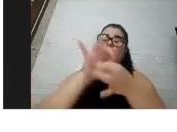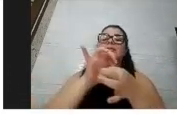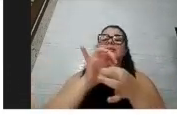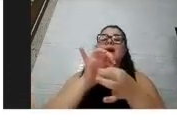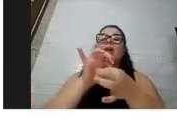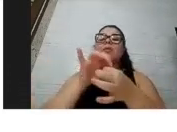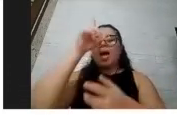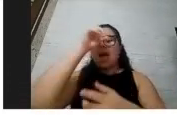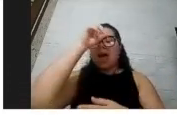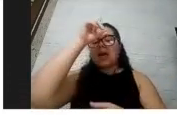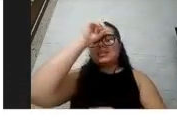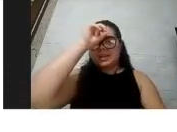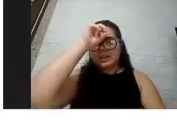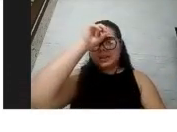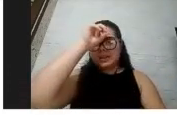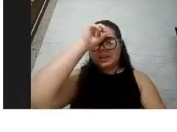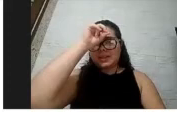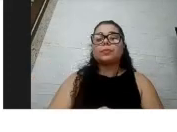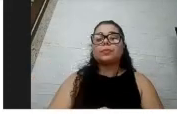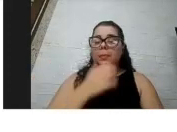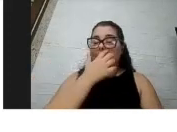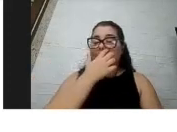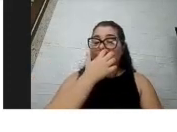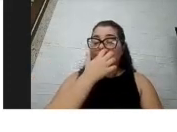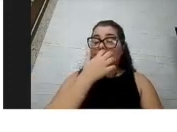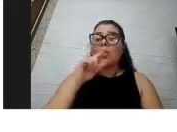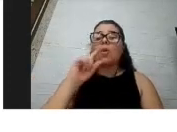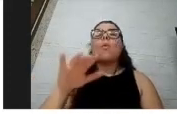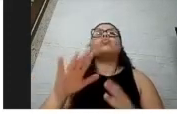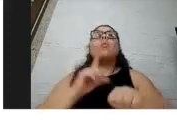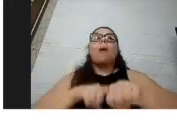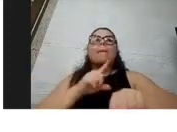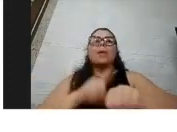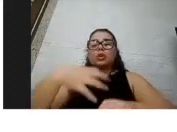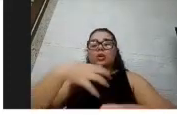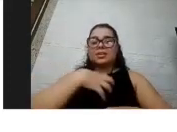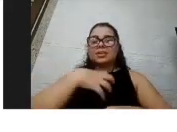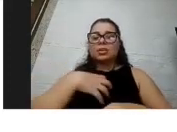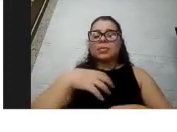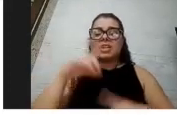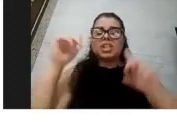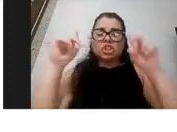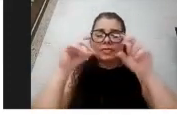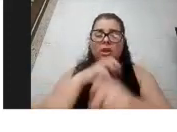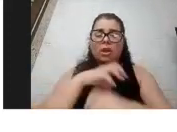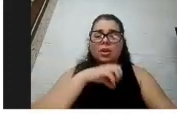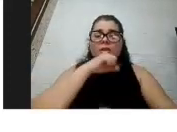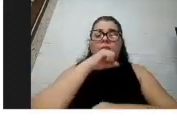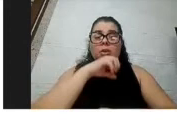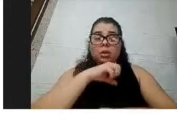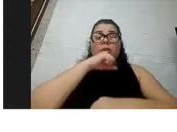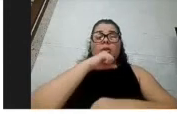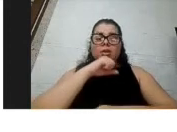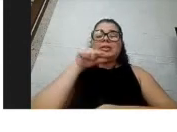quando esse sintoma aparece que é o dificuldade para respirar provavelmente é um sinal ou é um